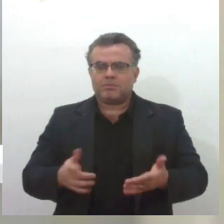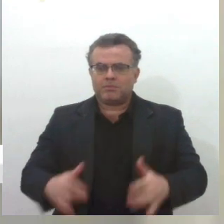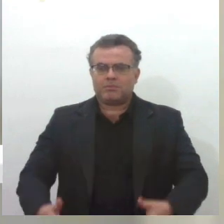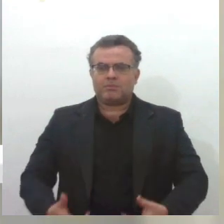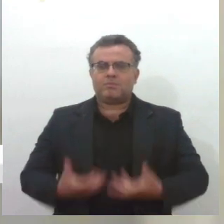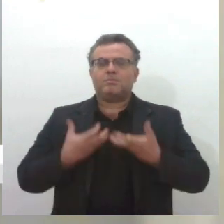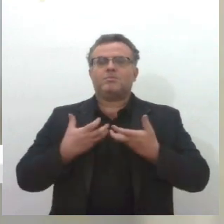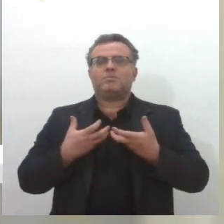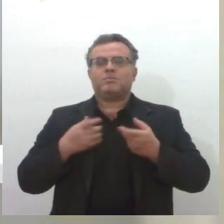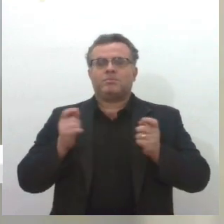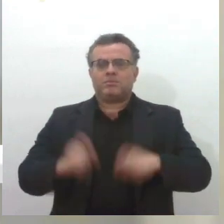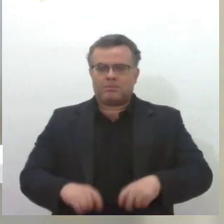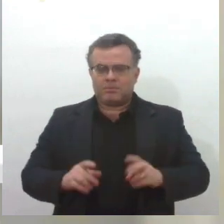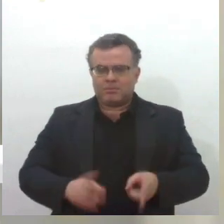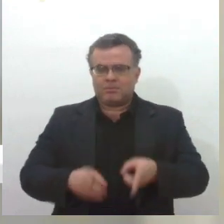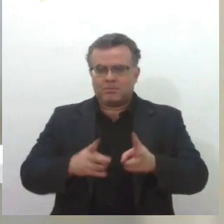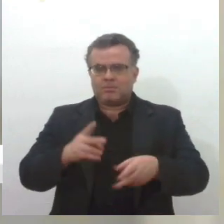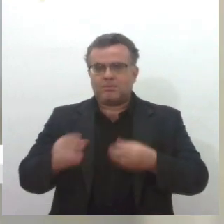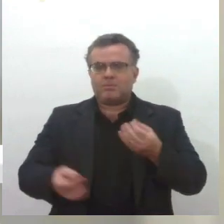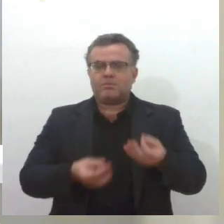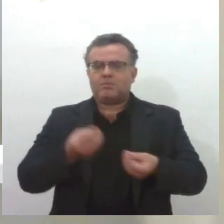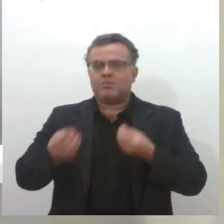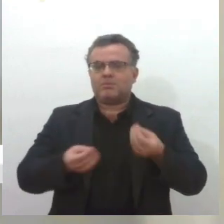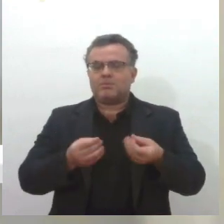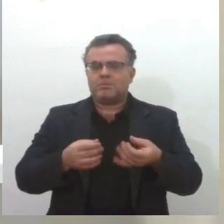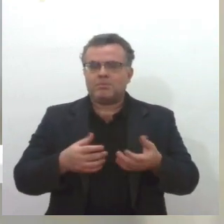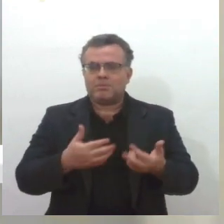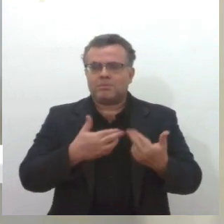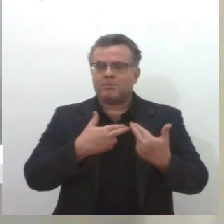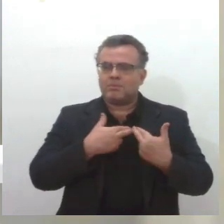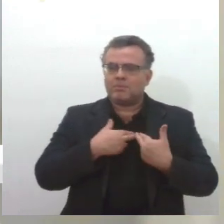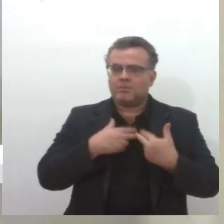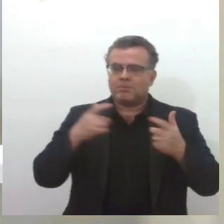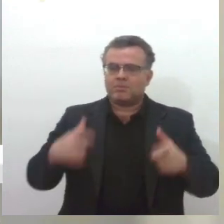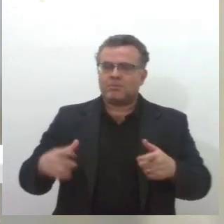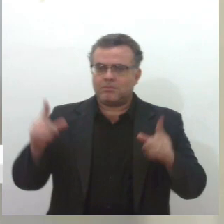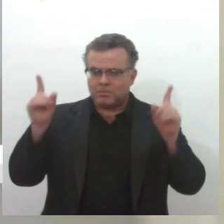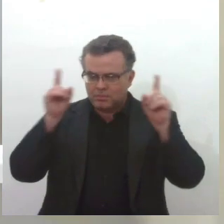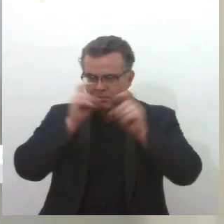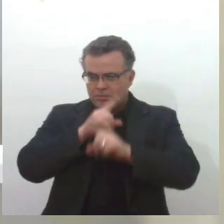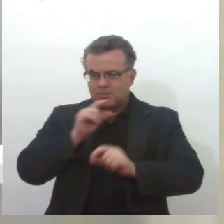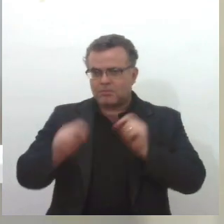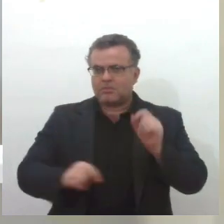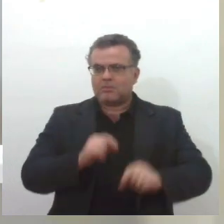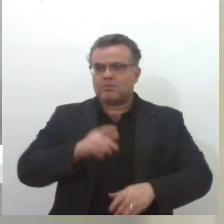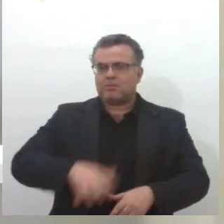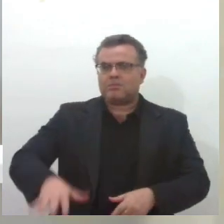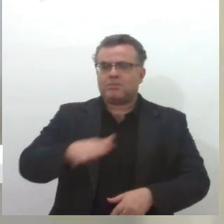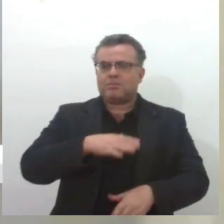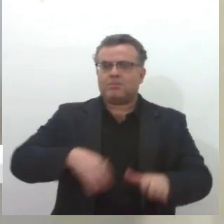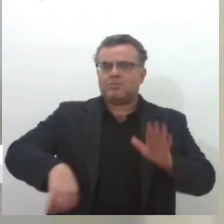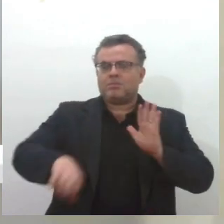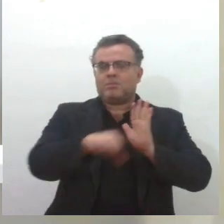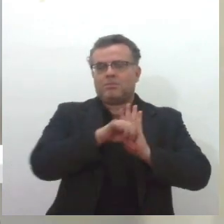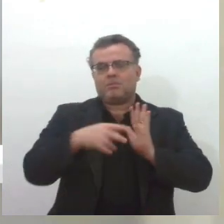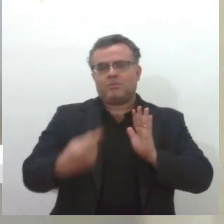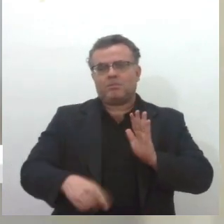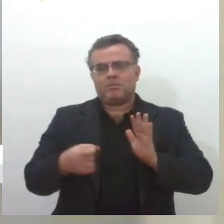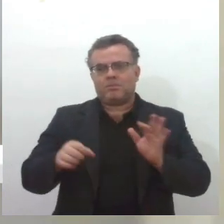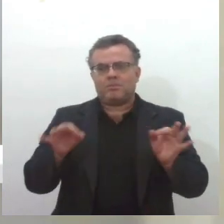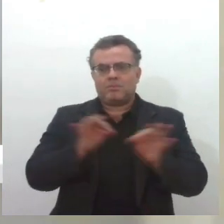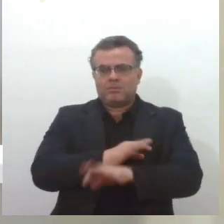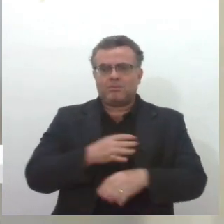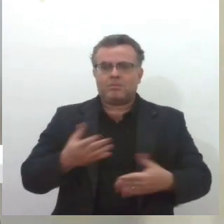eu digo que eu tenho orgulho de comandar uma das regiões mais complexas com relação à parte de criminalidade aqui do Estado de Sergipe,